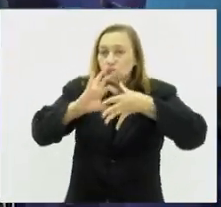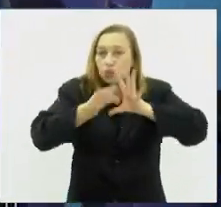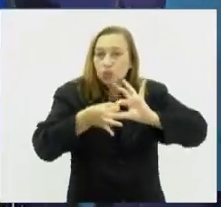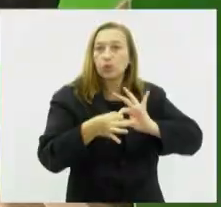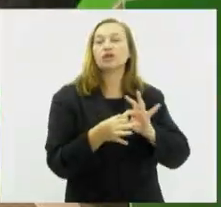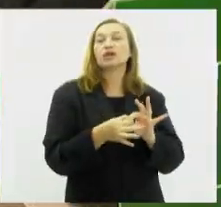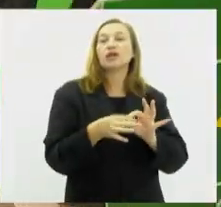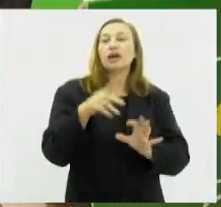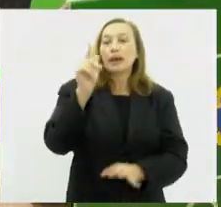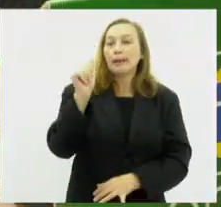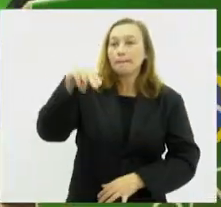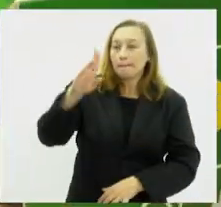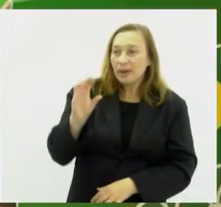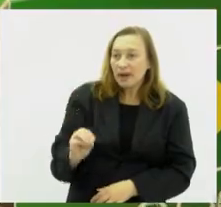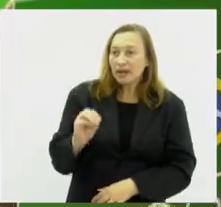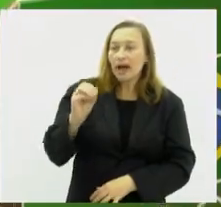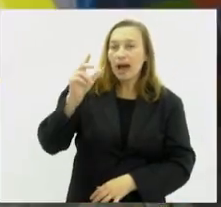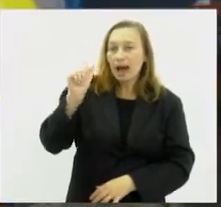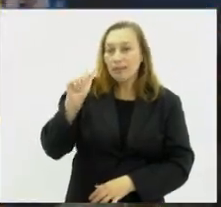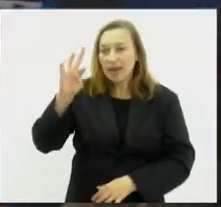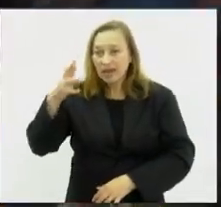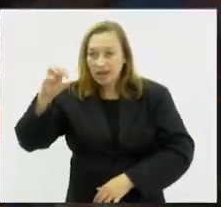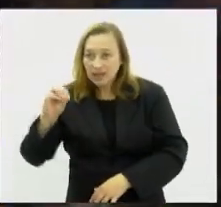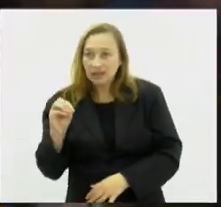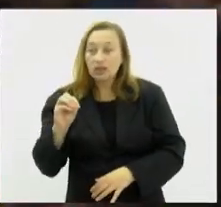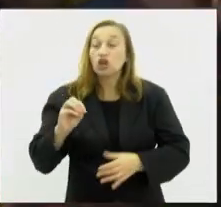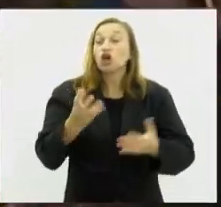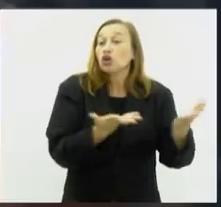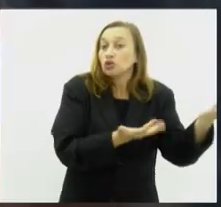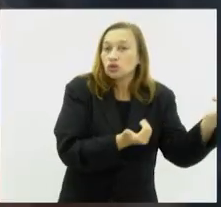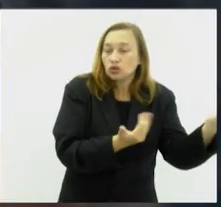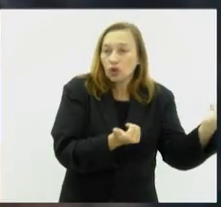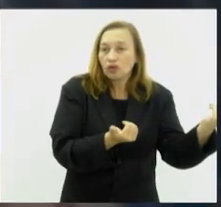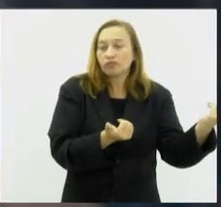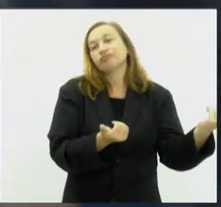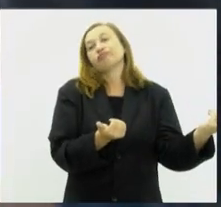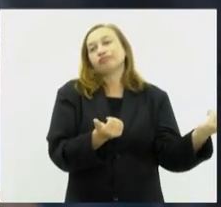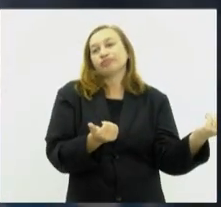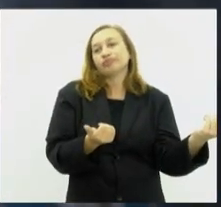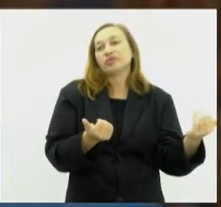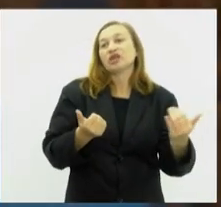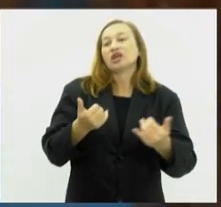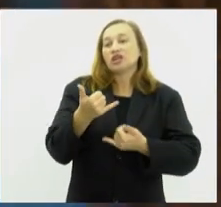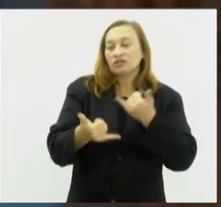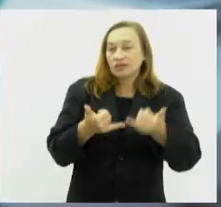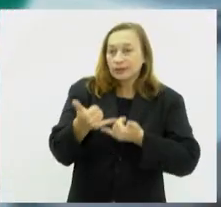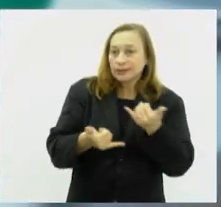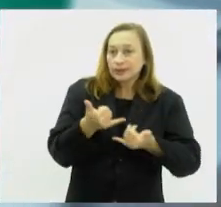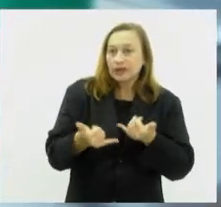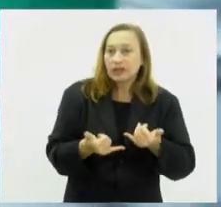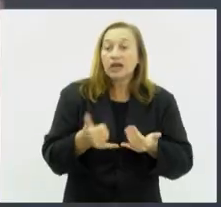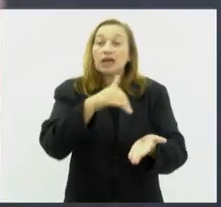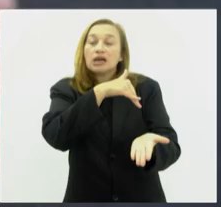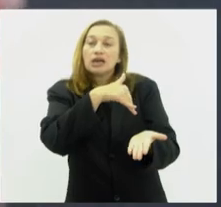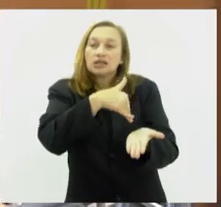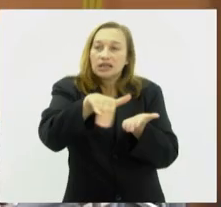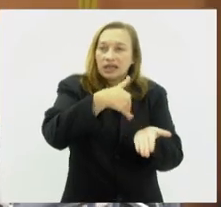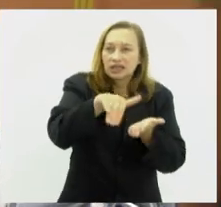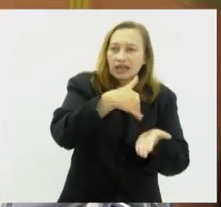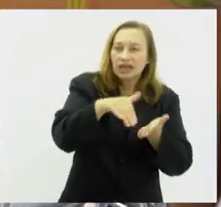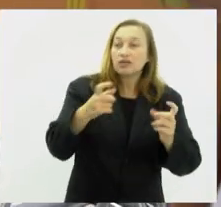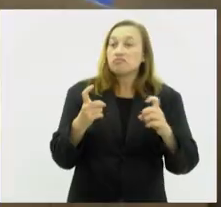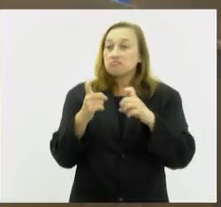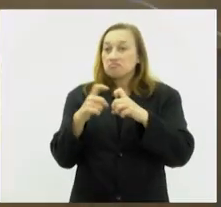-Americanos, os voluntários são peça-chave nos Jogos da Juventude e atuam em diversas áreas do evento, credenciamento, secretaria, área médica,